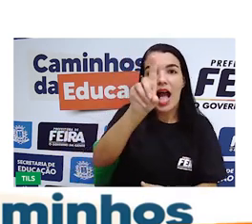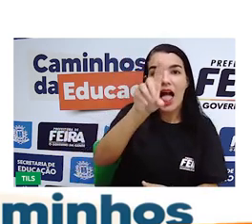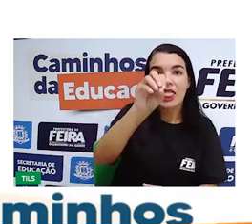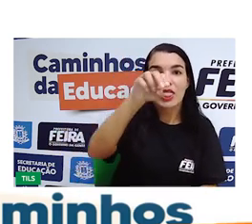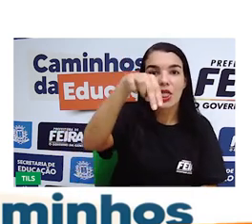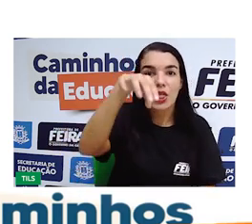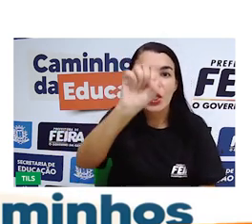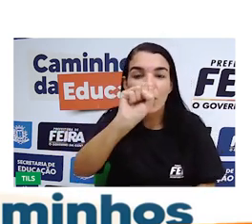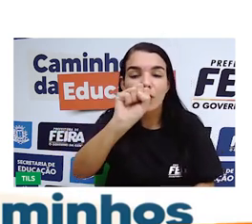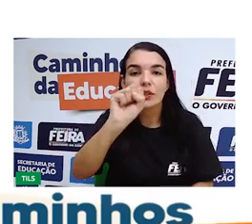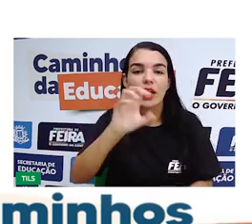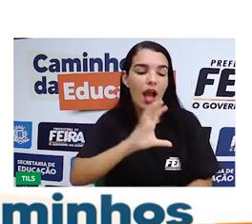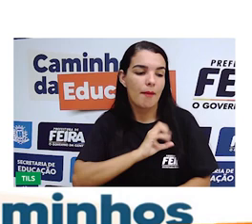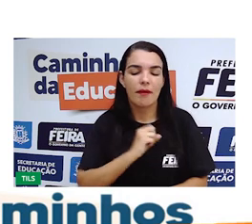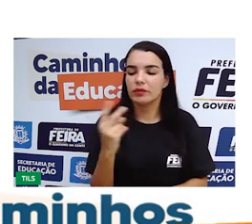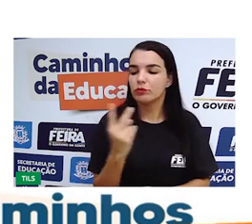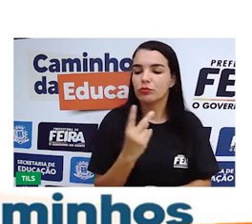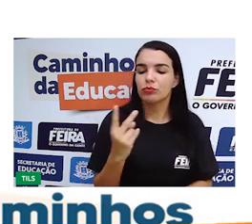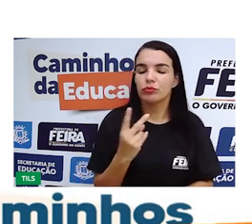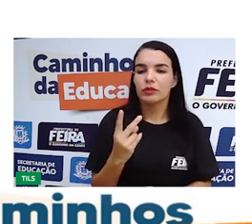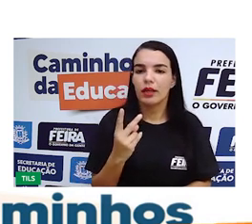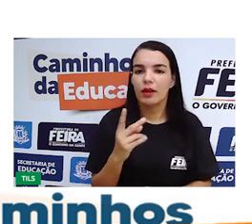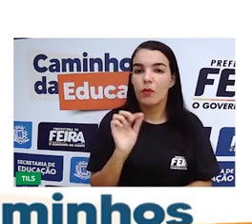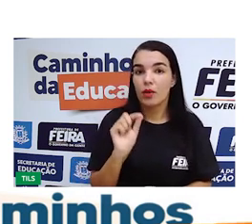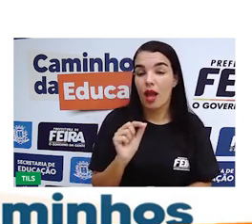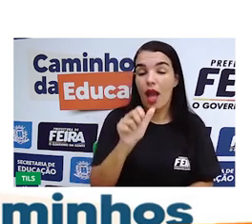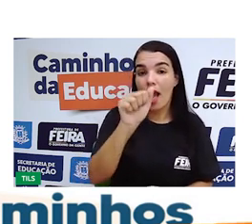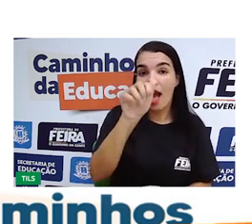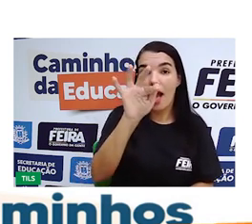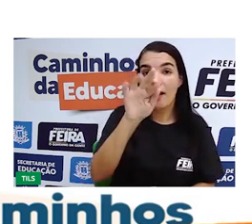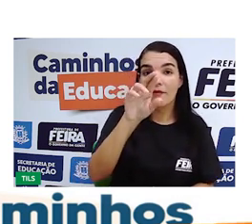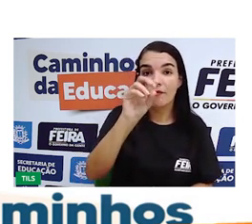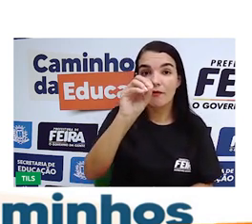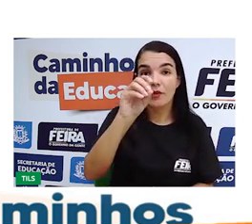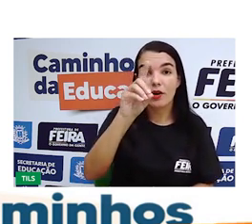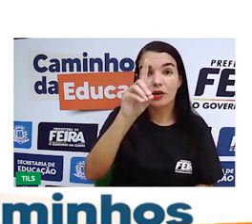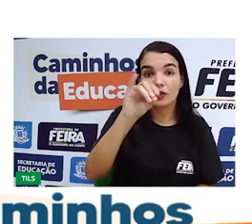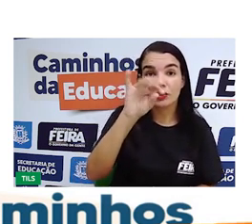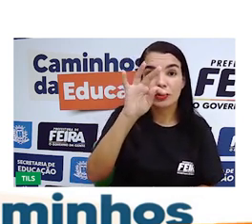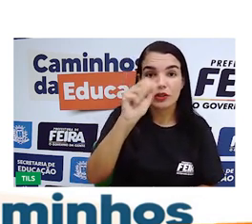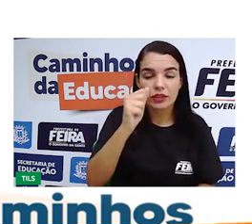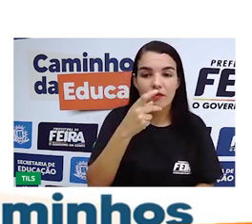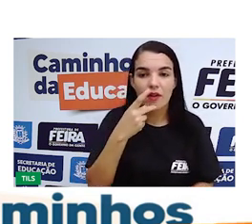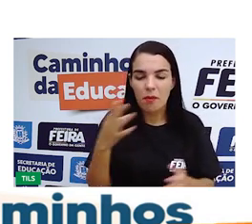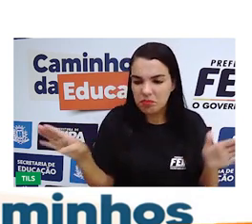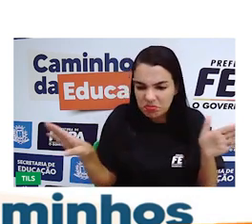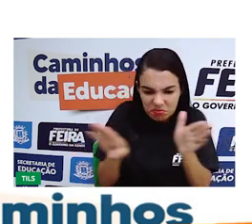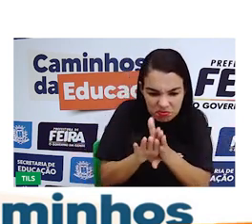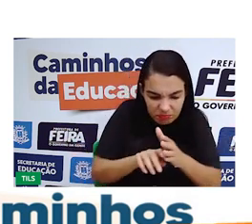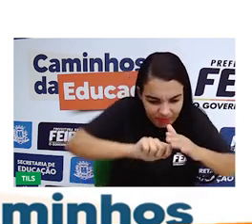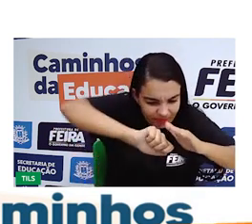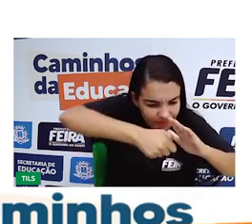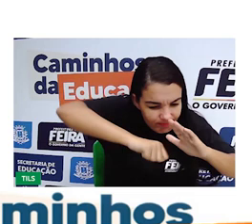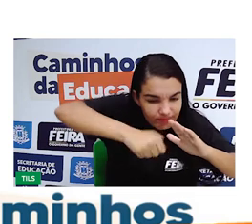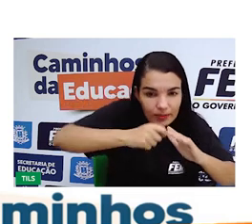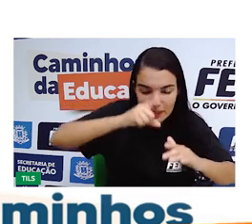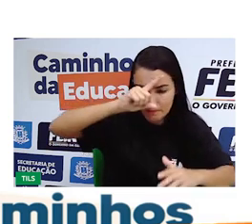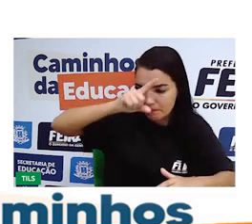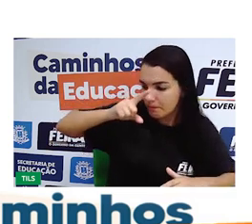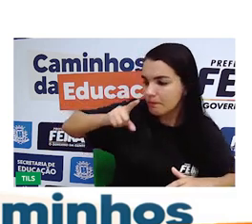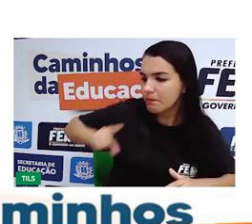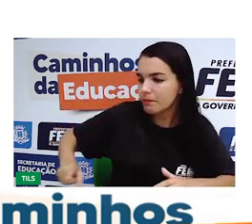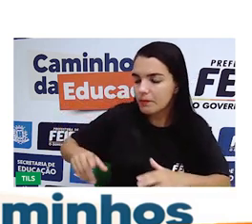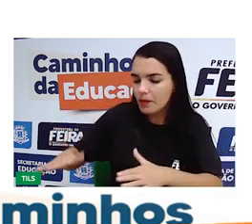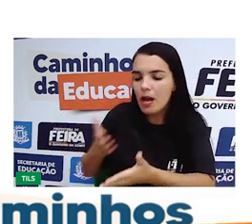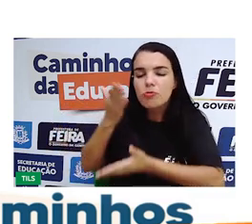belo rapaz que era amado por ambas. Afrodite, para preservar Adonis, o prendeu em um baú e mandou para Perséfone